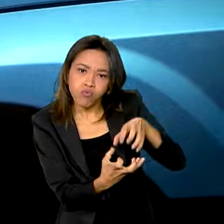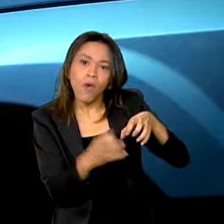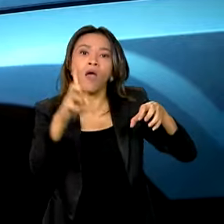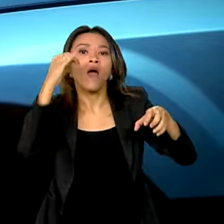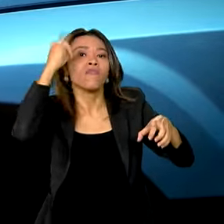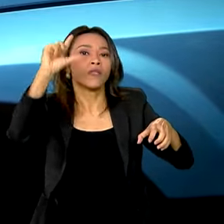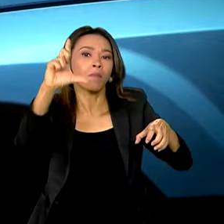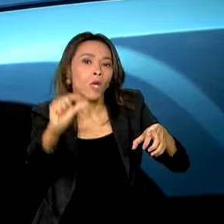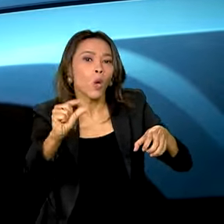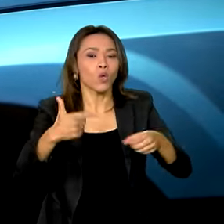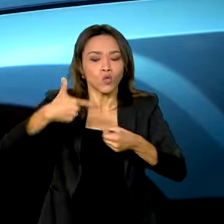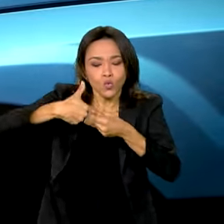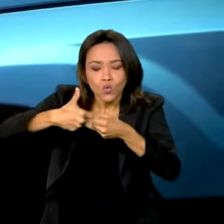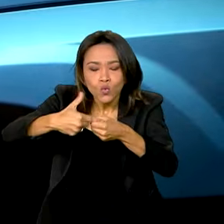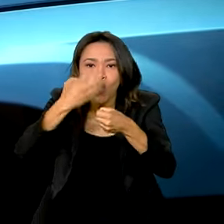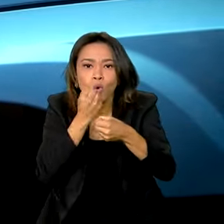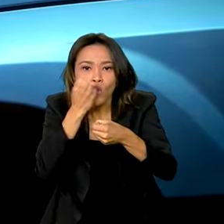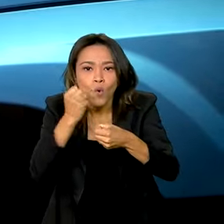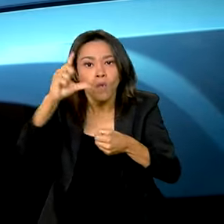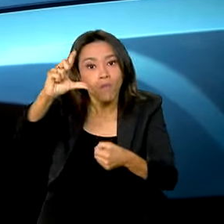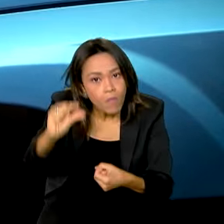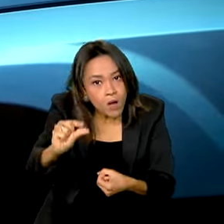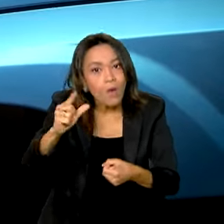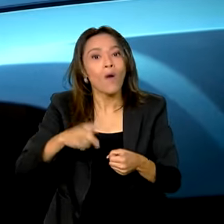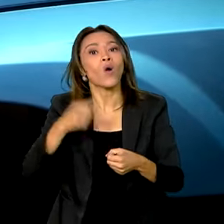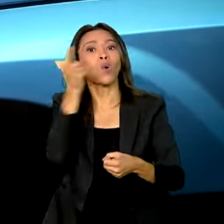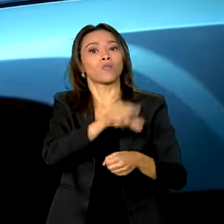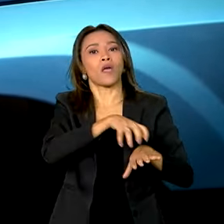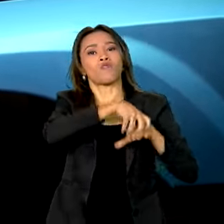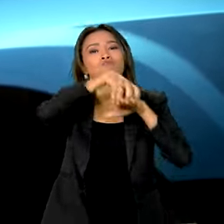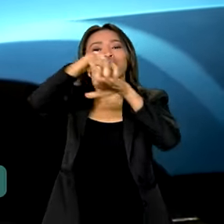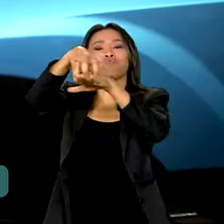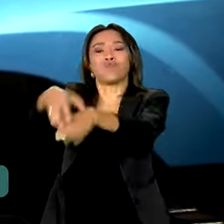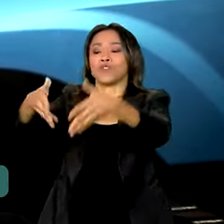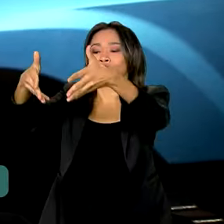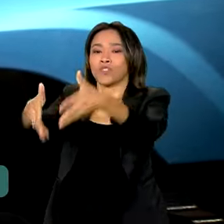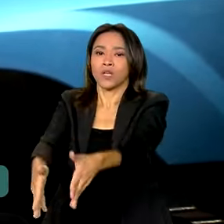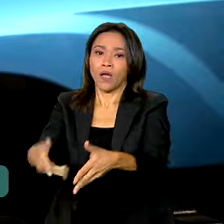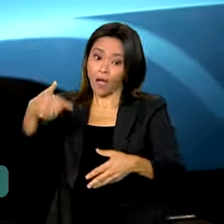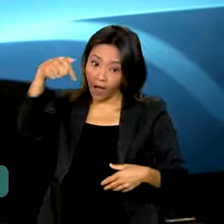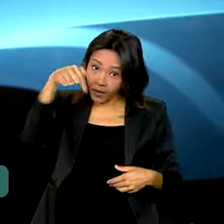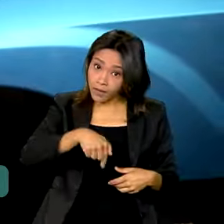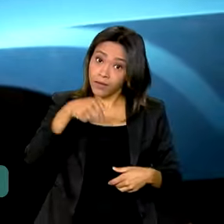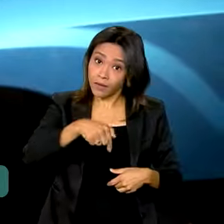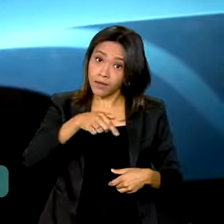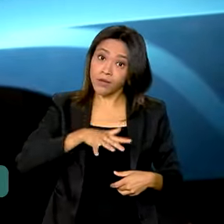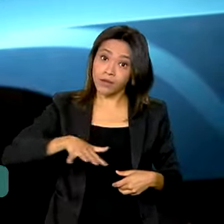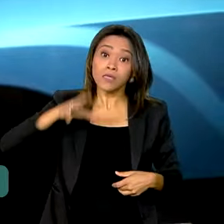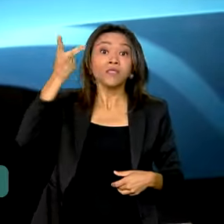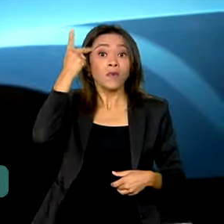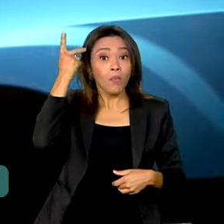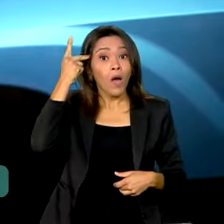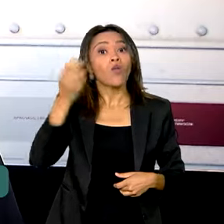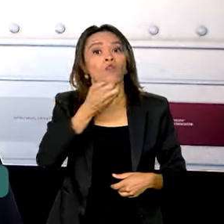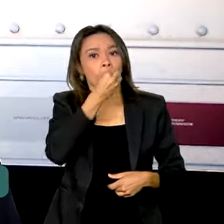caminhão gasta menos, você chega mais rápido com a carga no destino. Então aqui para o lado do Pará ficou ótimo, aqui em São Paulo também ficou bom. Os ganhos